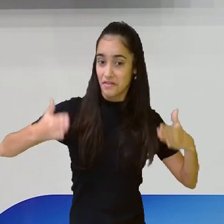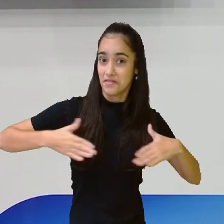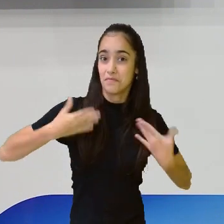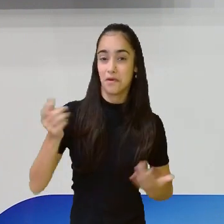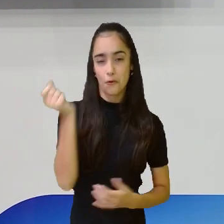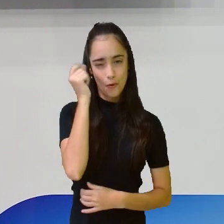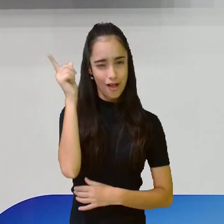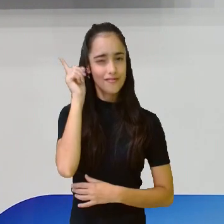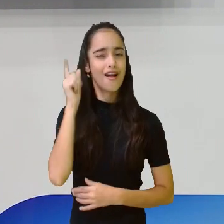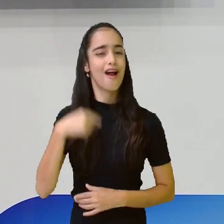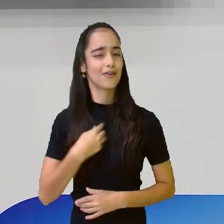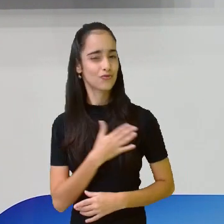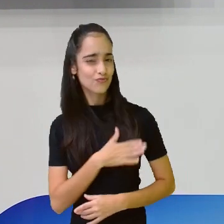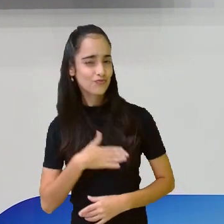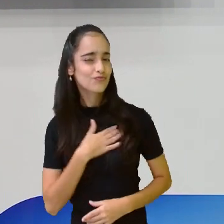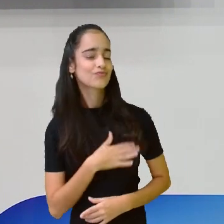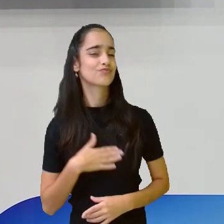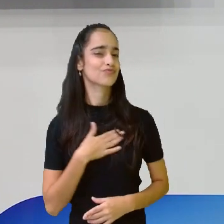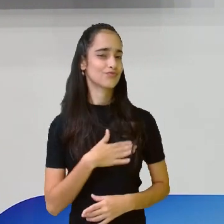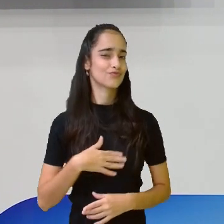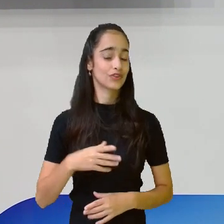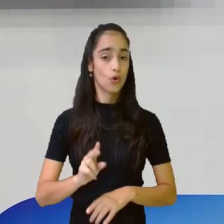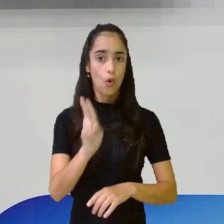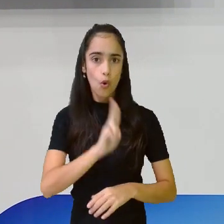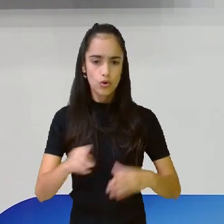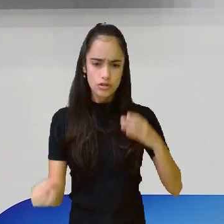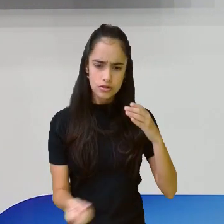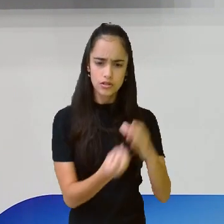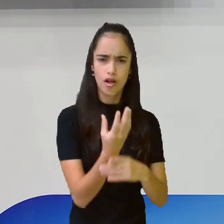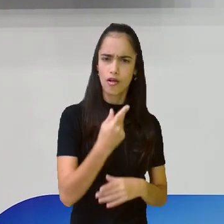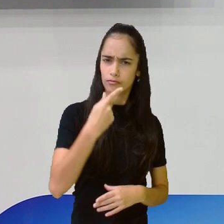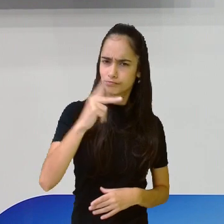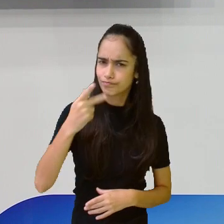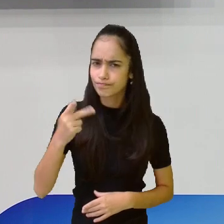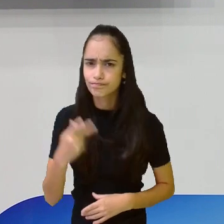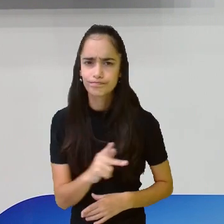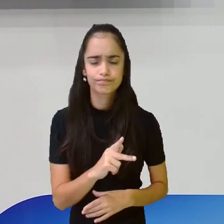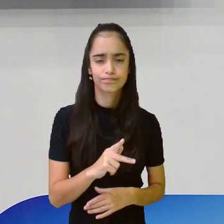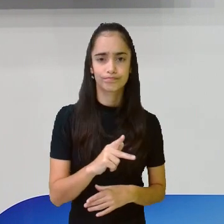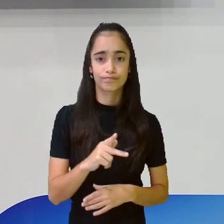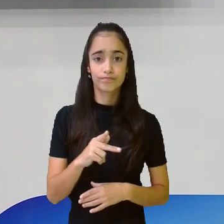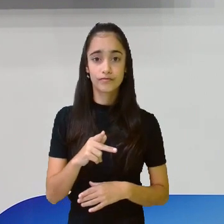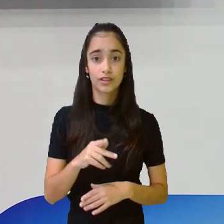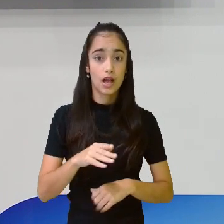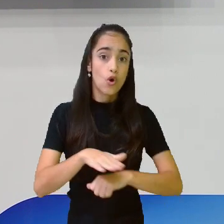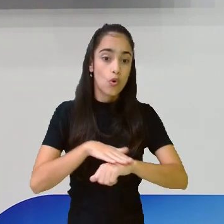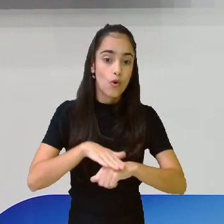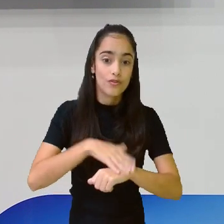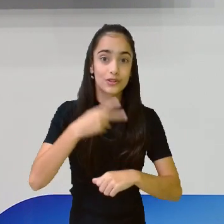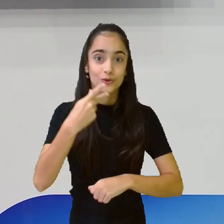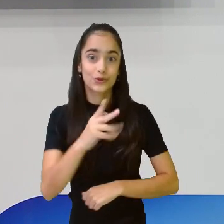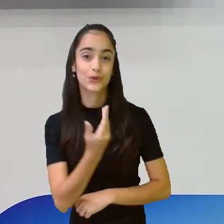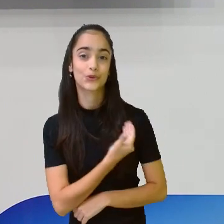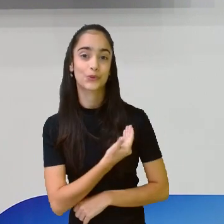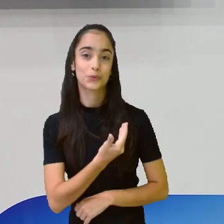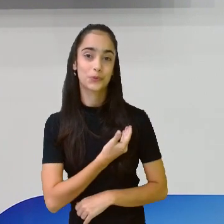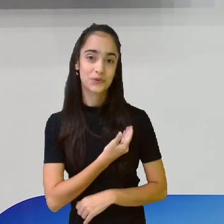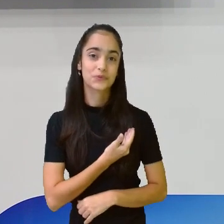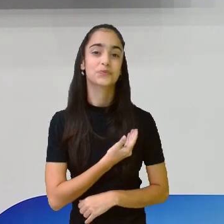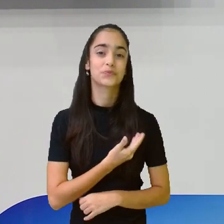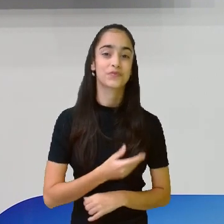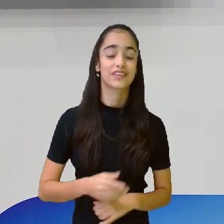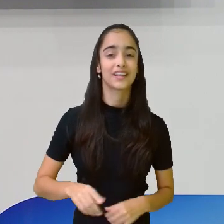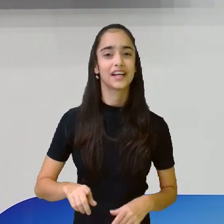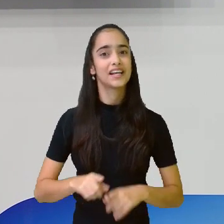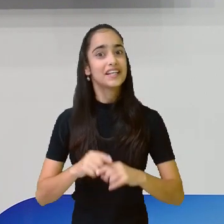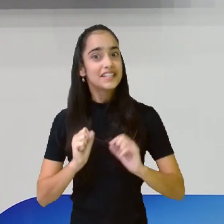Vamos aí, usem a criatividade de vocês, busquem aí os colegas que também assistem aqui o Educa Recife, quem sabe aí não saia